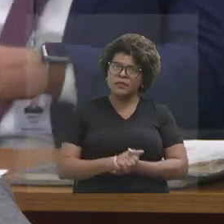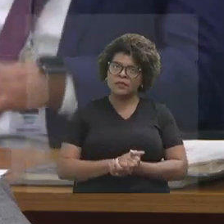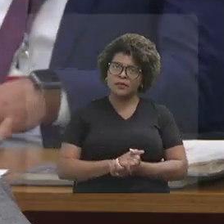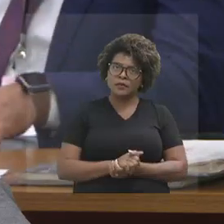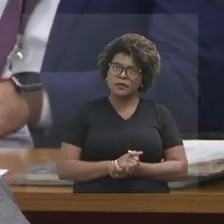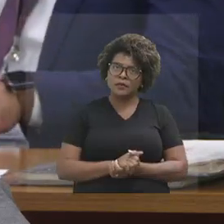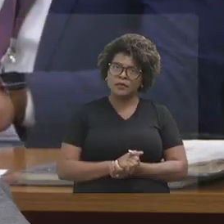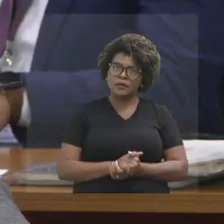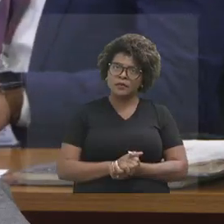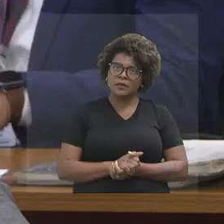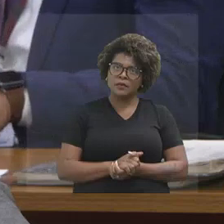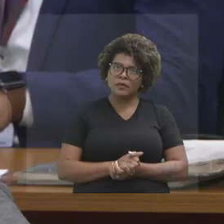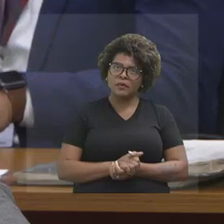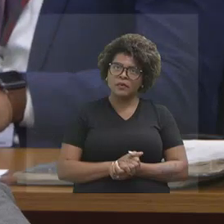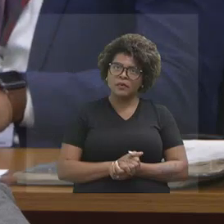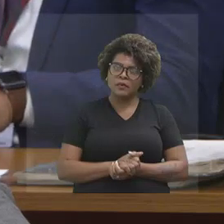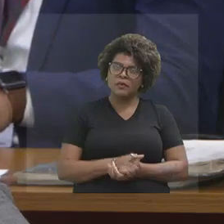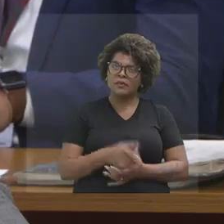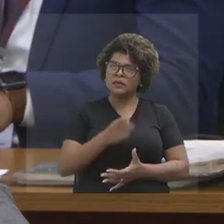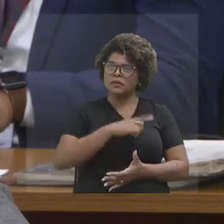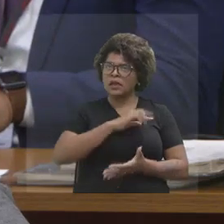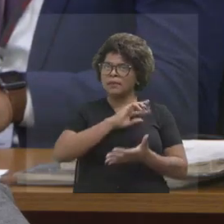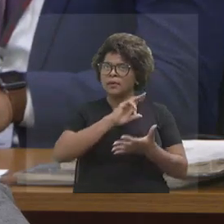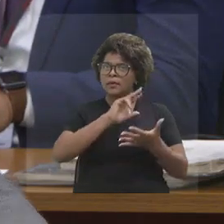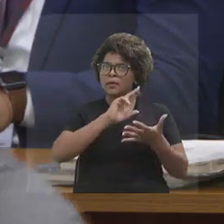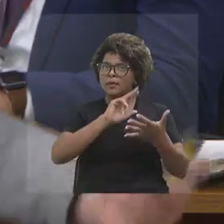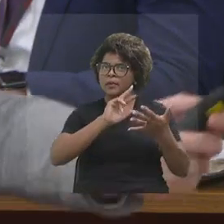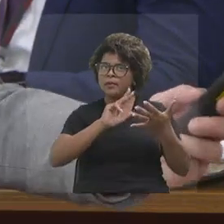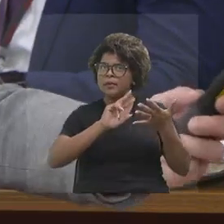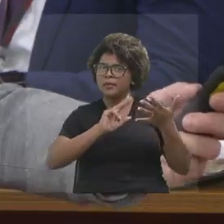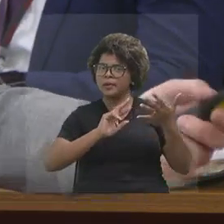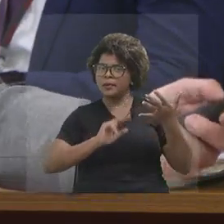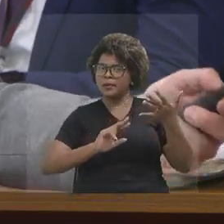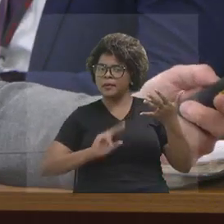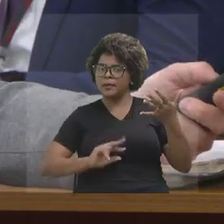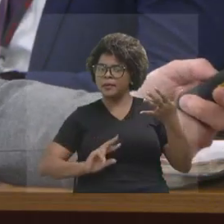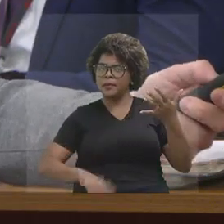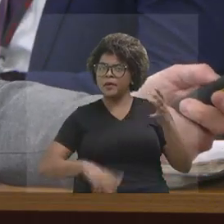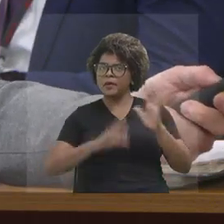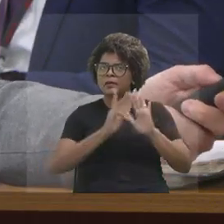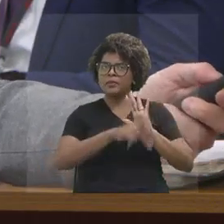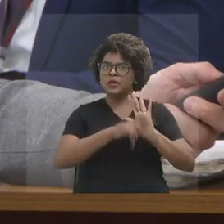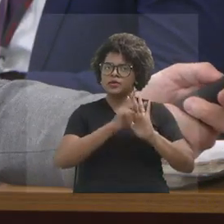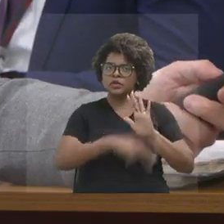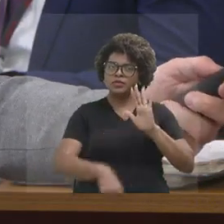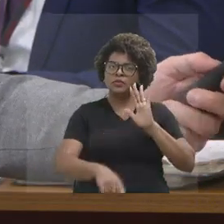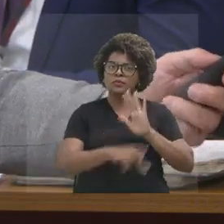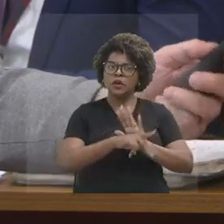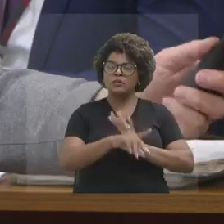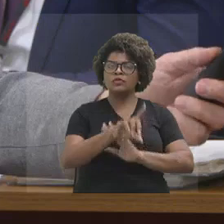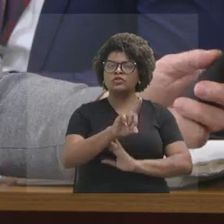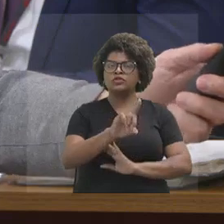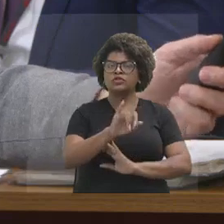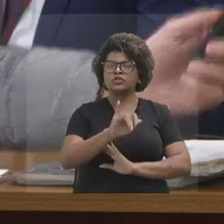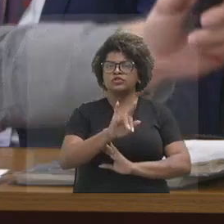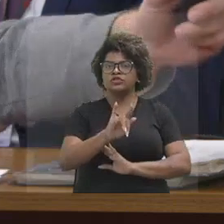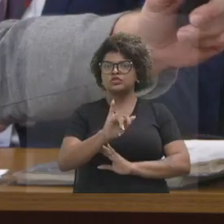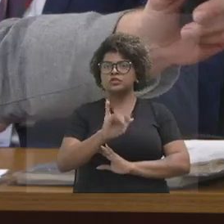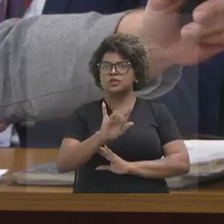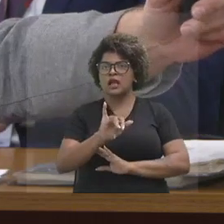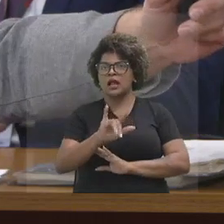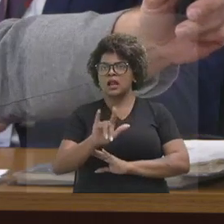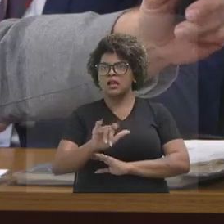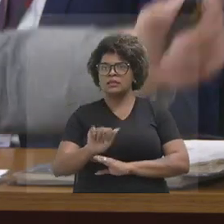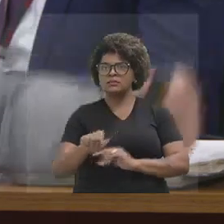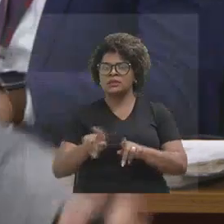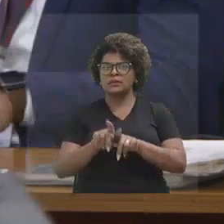Início das operações em multiprogramação, projetos de outorgas, digitaliza também. Esse é um mapa que a gente fez